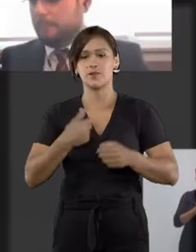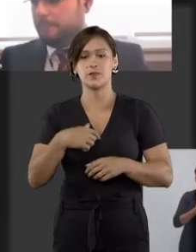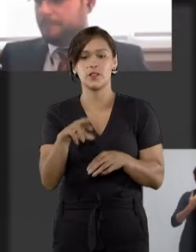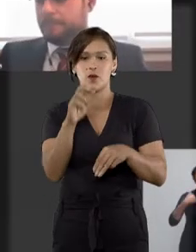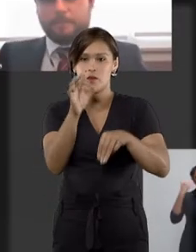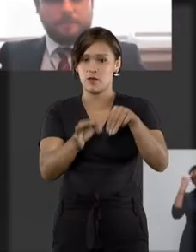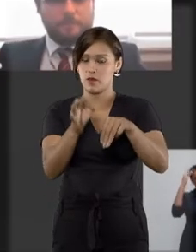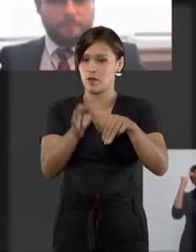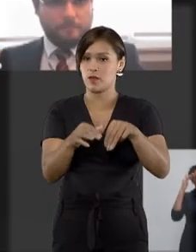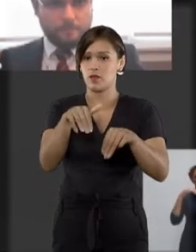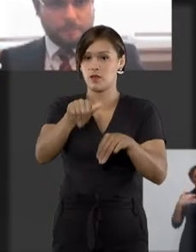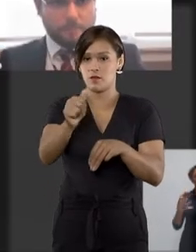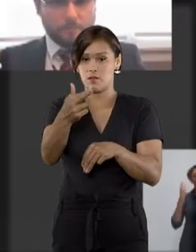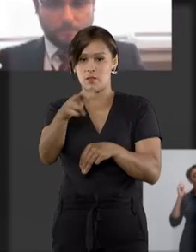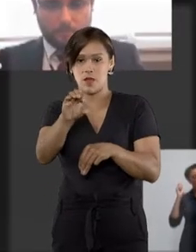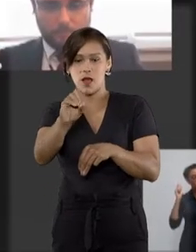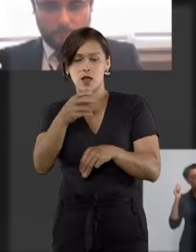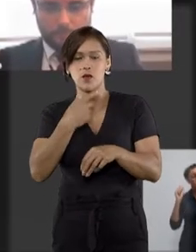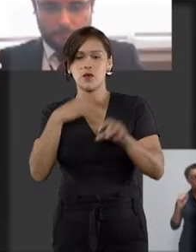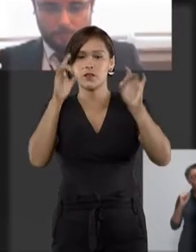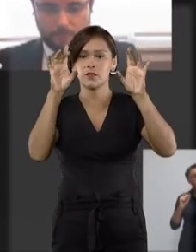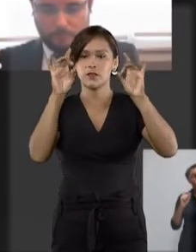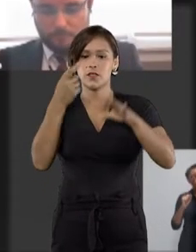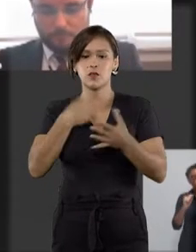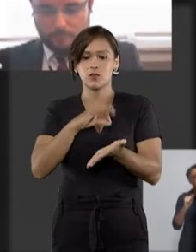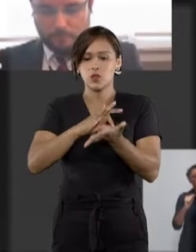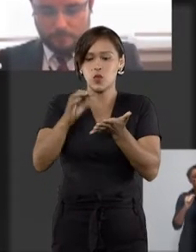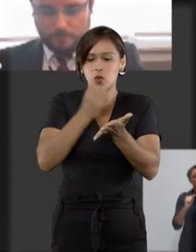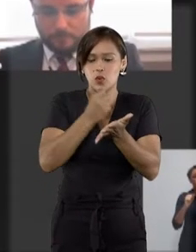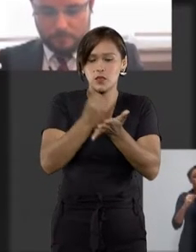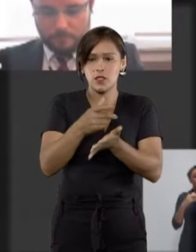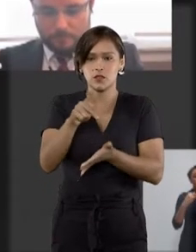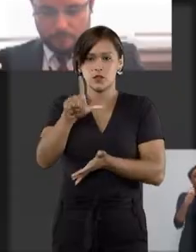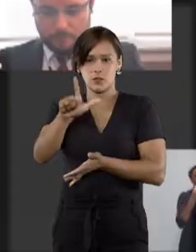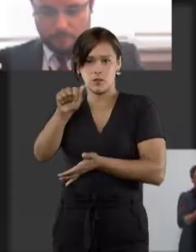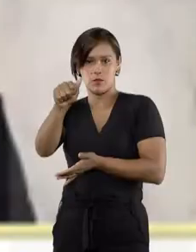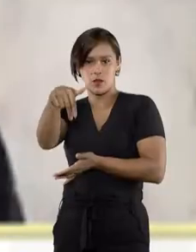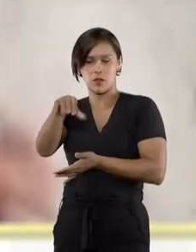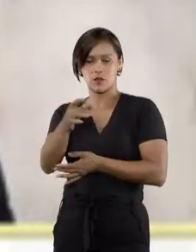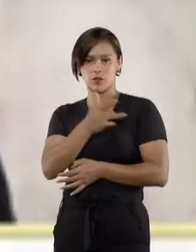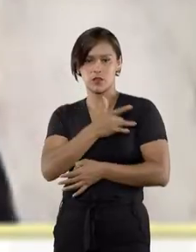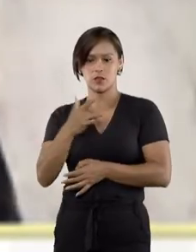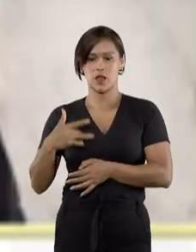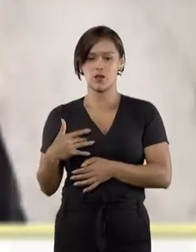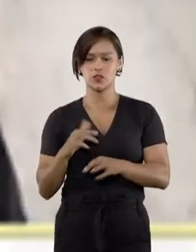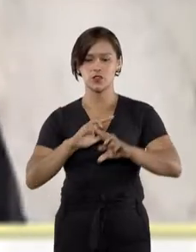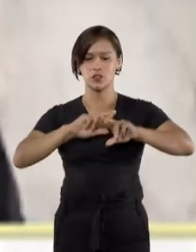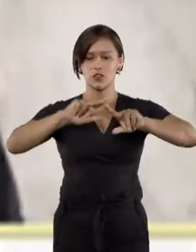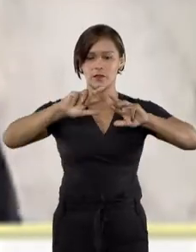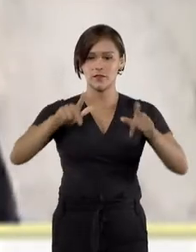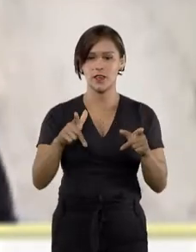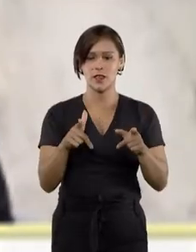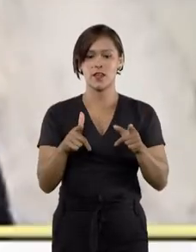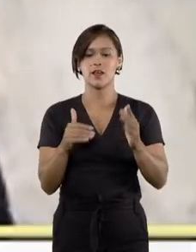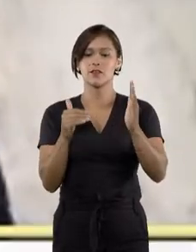emergência médica. O relator ministro Marco Aurélio Belize destacou que no contrato de plano de saúde, os diferentes níveis de